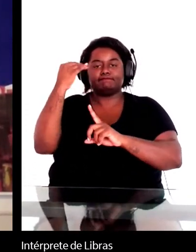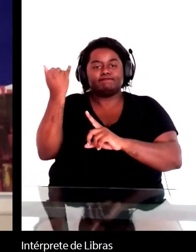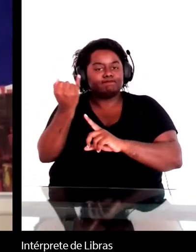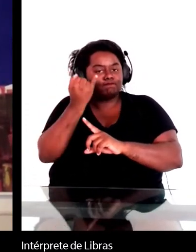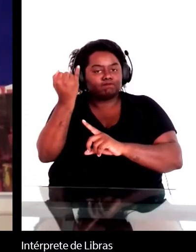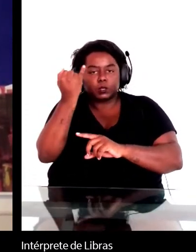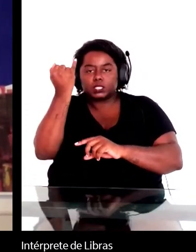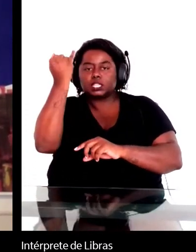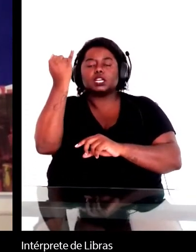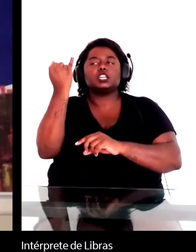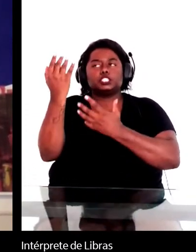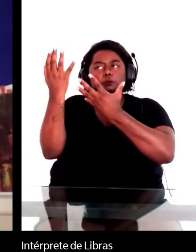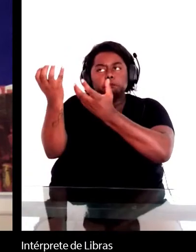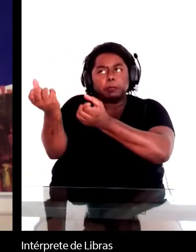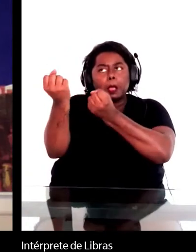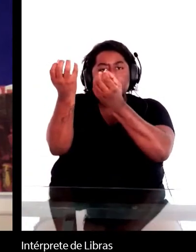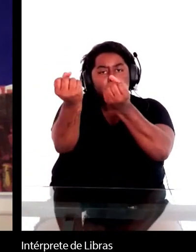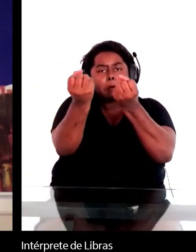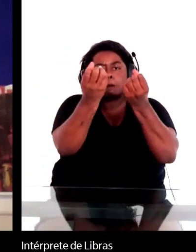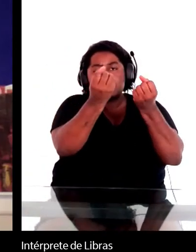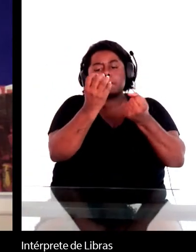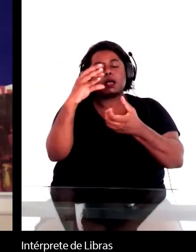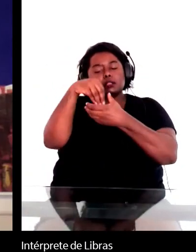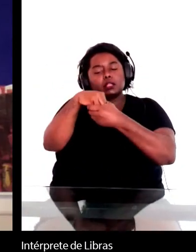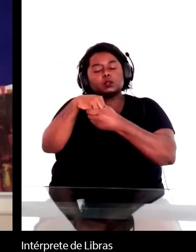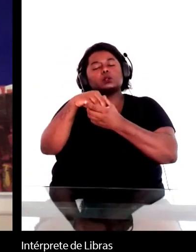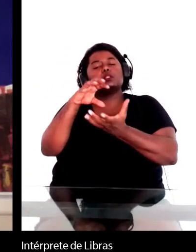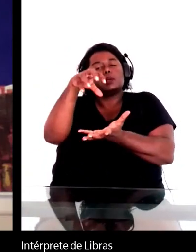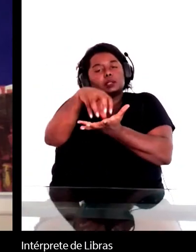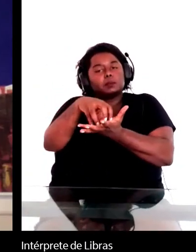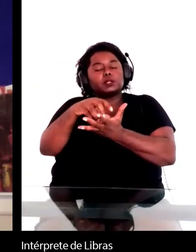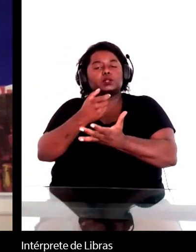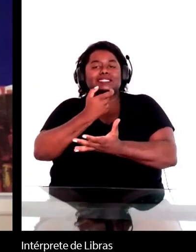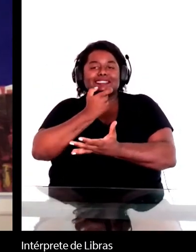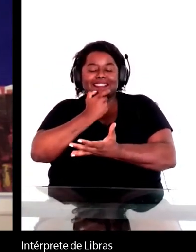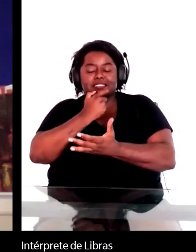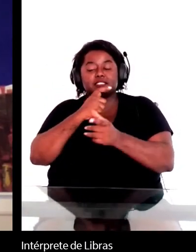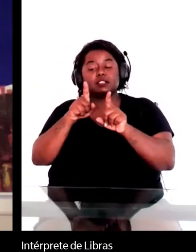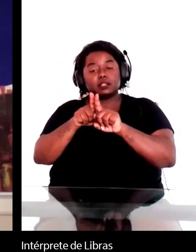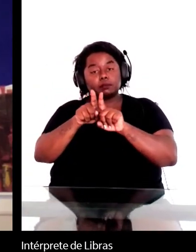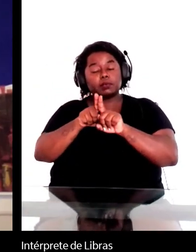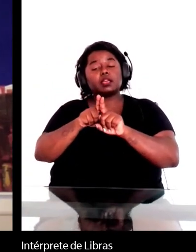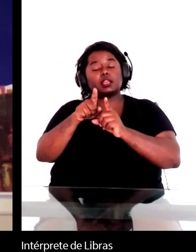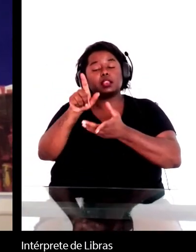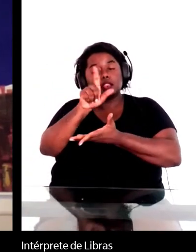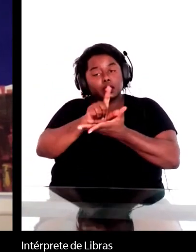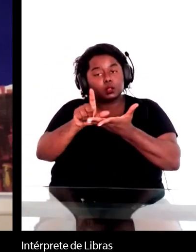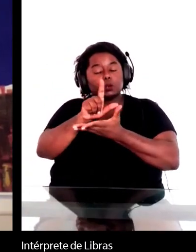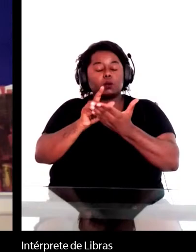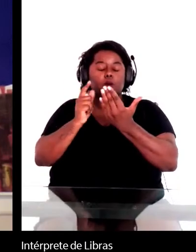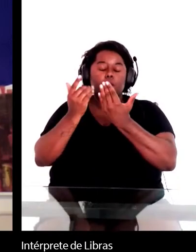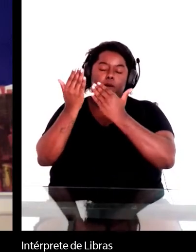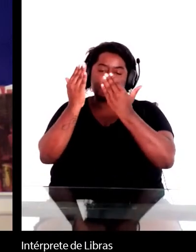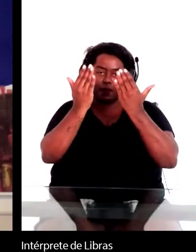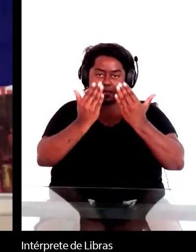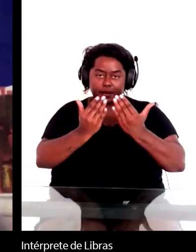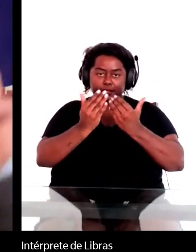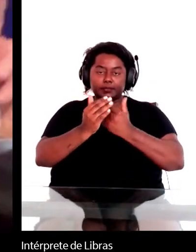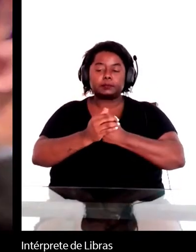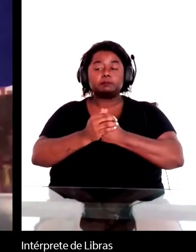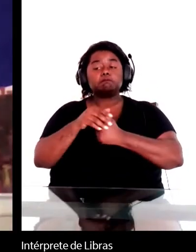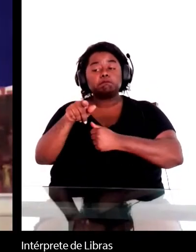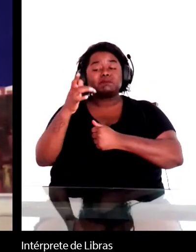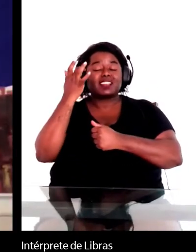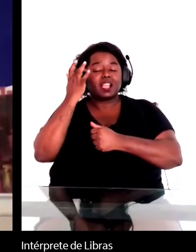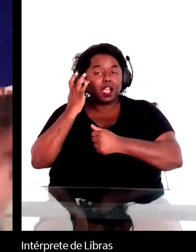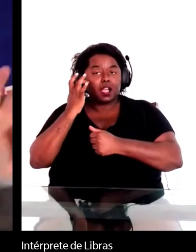nos departamentos de inglês e literatura comparada. Ele acha que ainda aquela